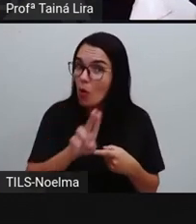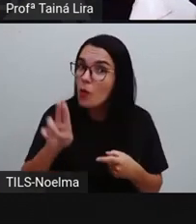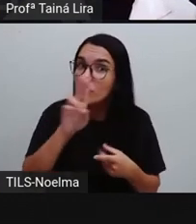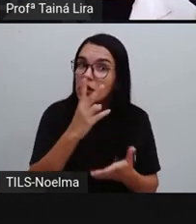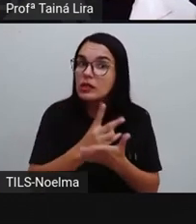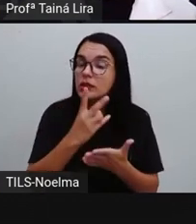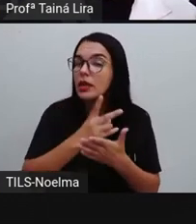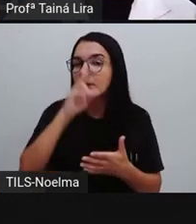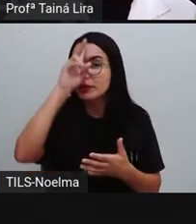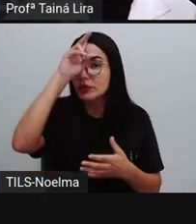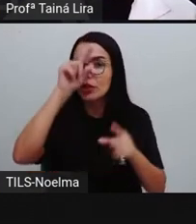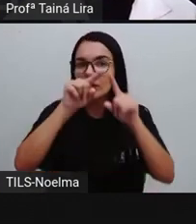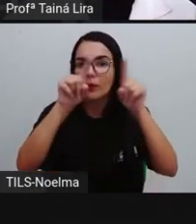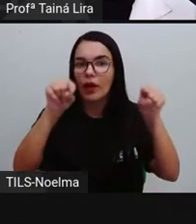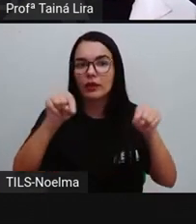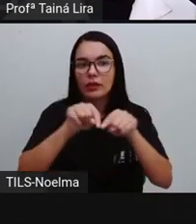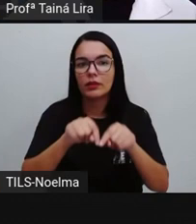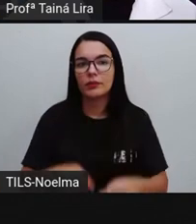em quadrinhos.